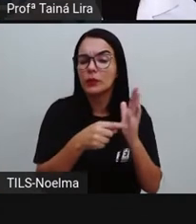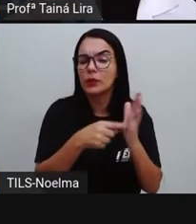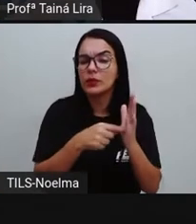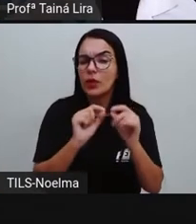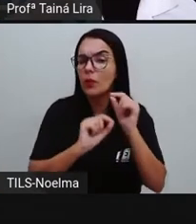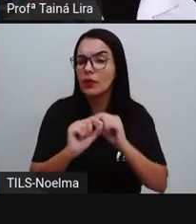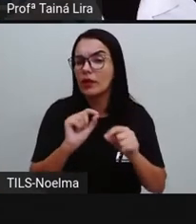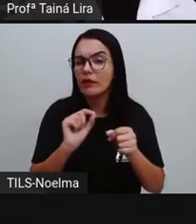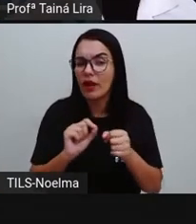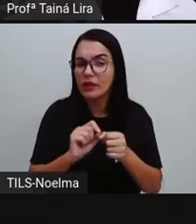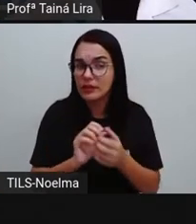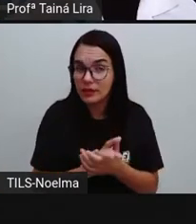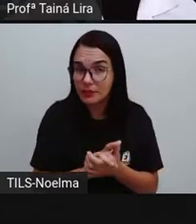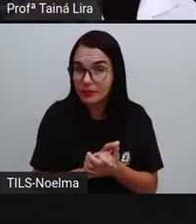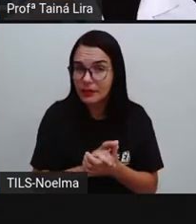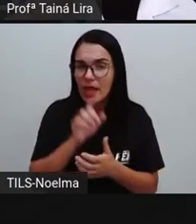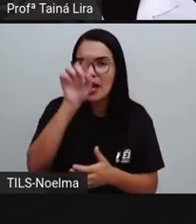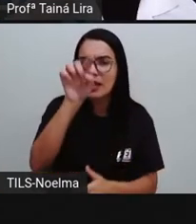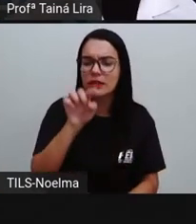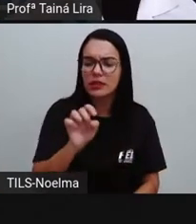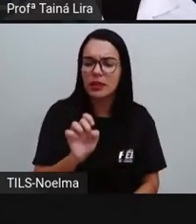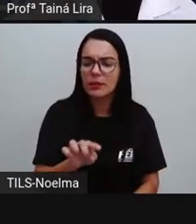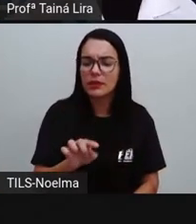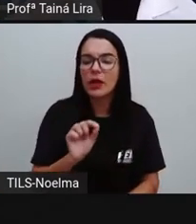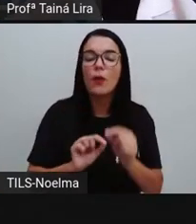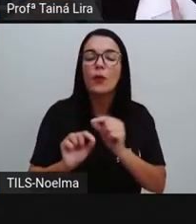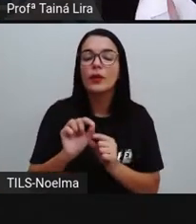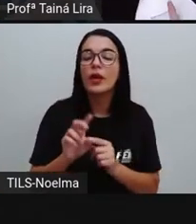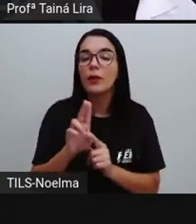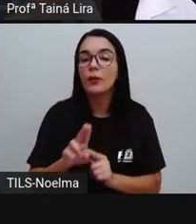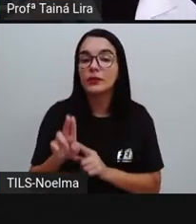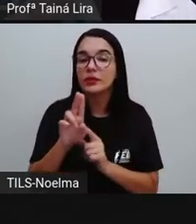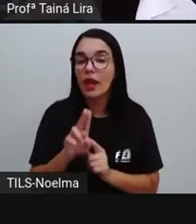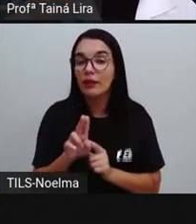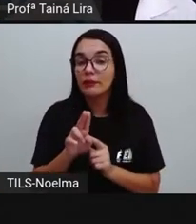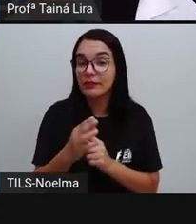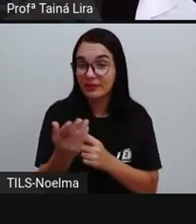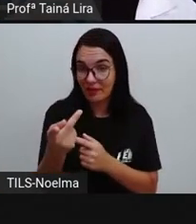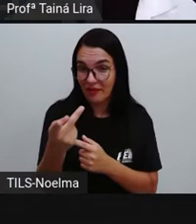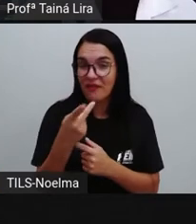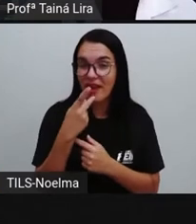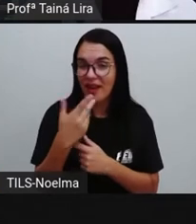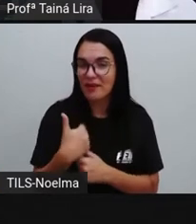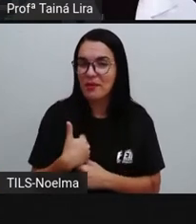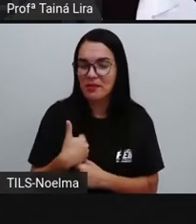exclamação serve para que mesmo? Qual é a função da exclamação? Segundo ano, fala aí para o Pró ouvir.